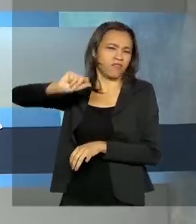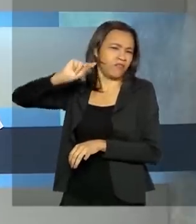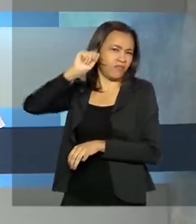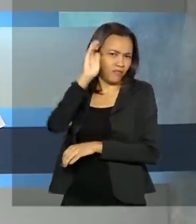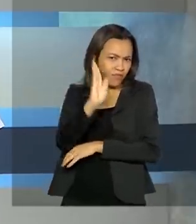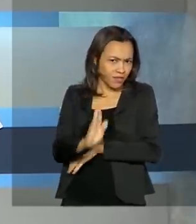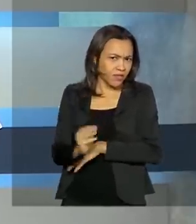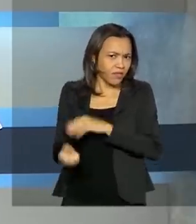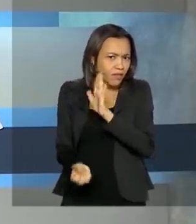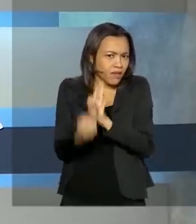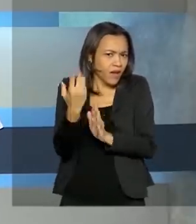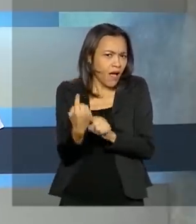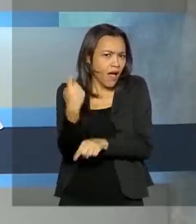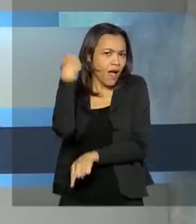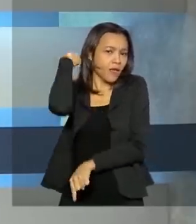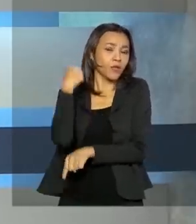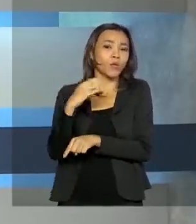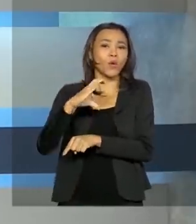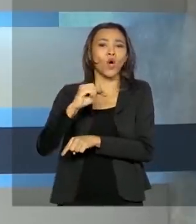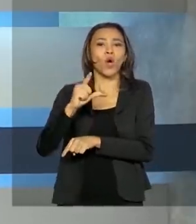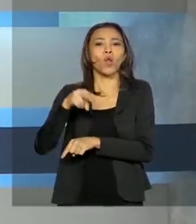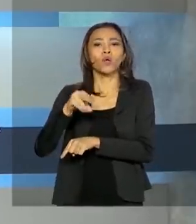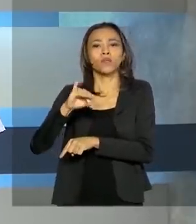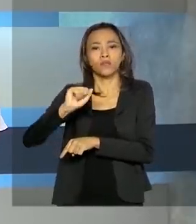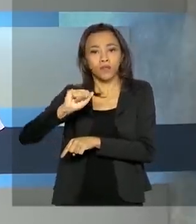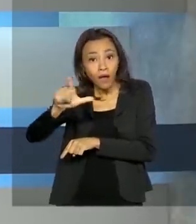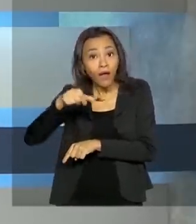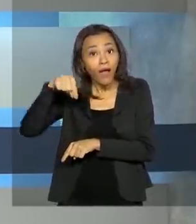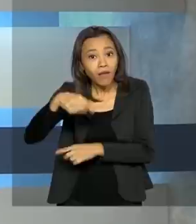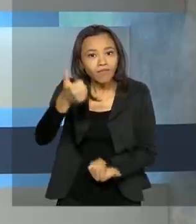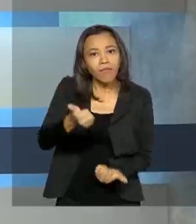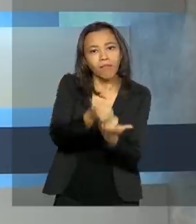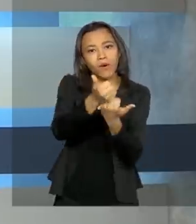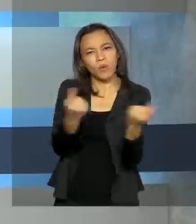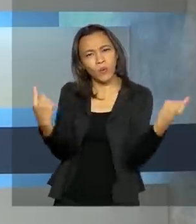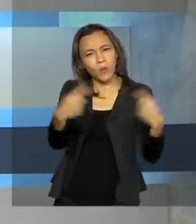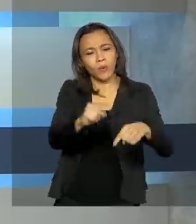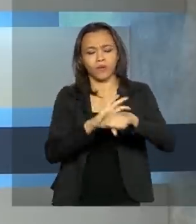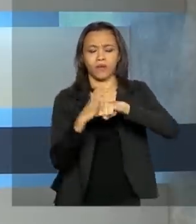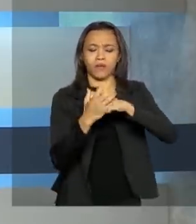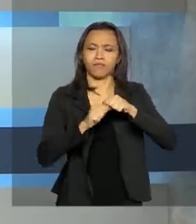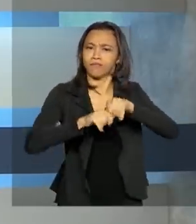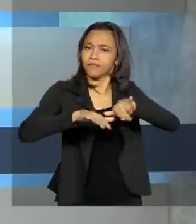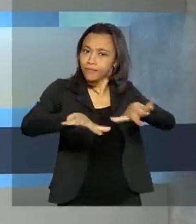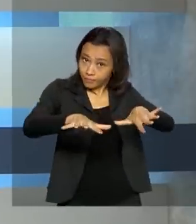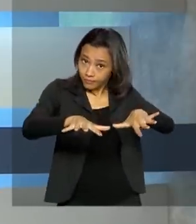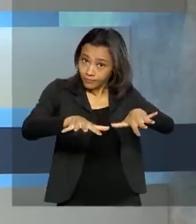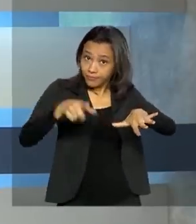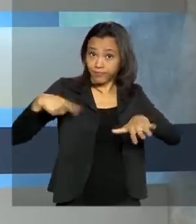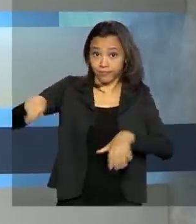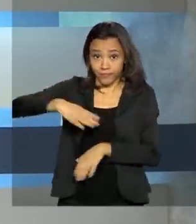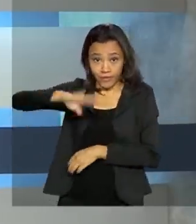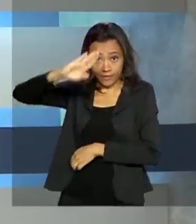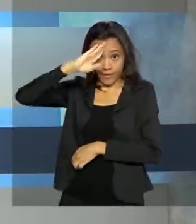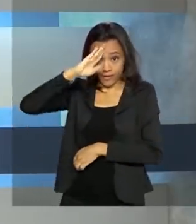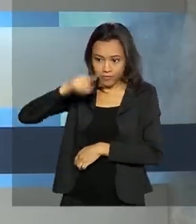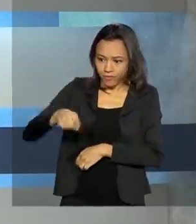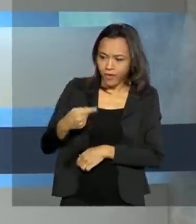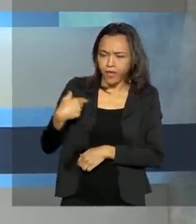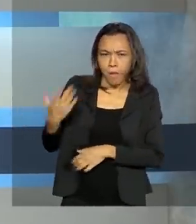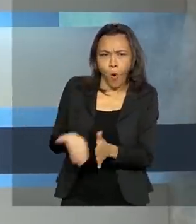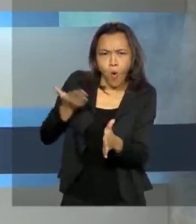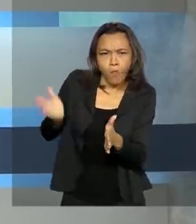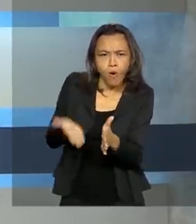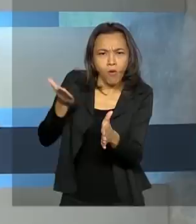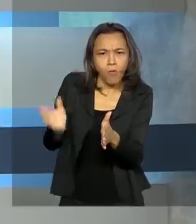criado ainda no período colonial, se tornou um forte aliado no combate à Covid-19. O Exército tem aproveitado o espaço para aumentar a